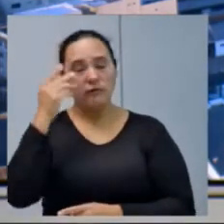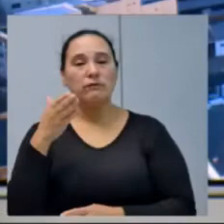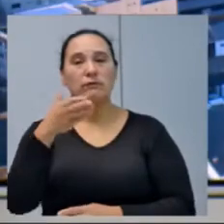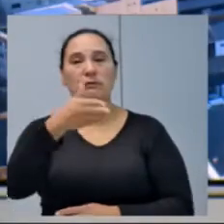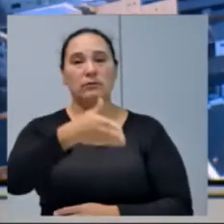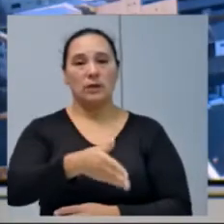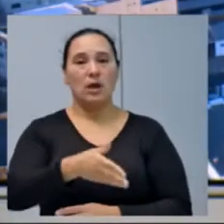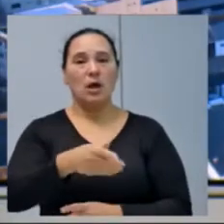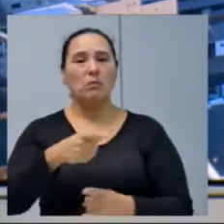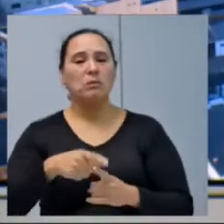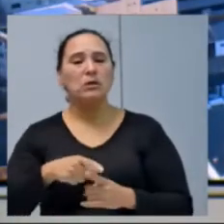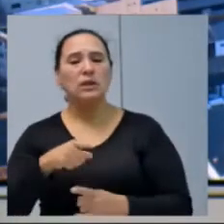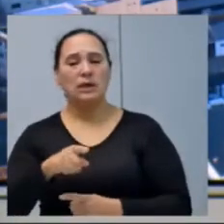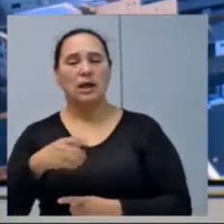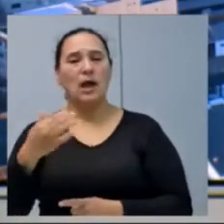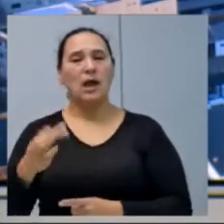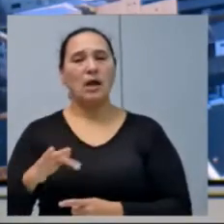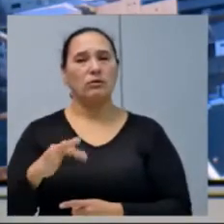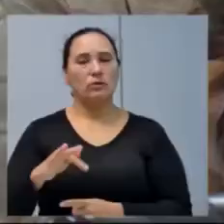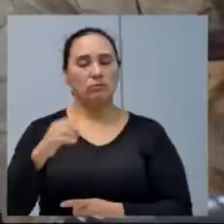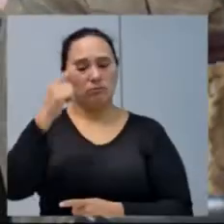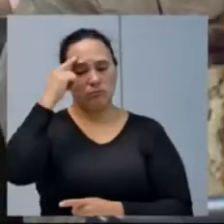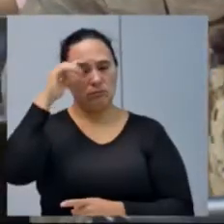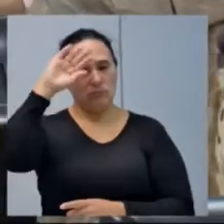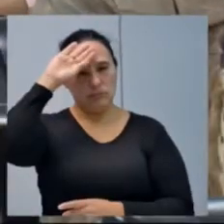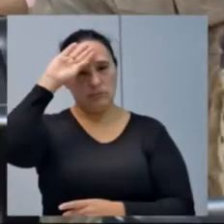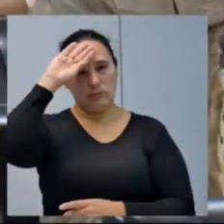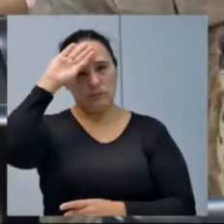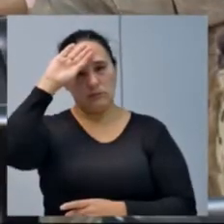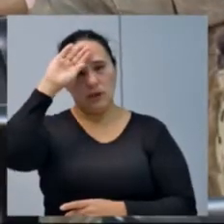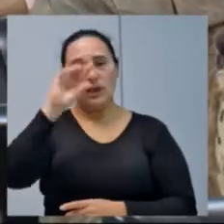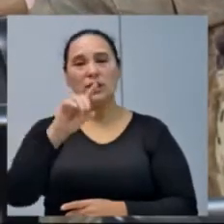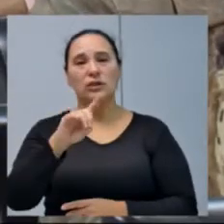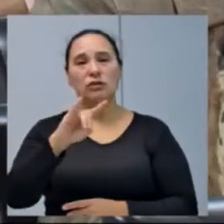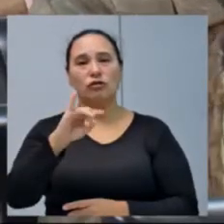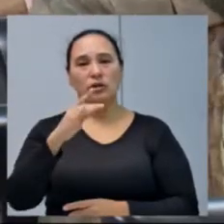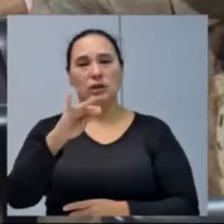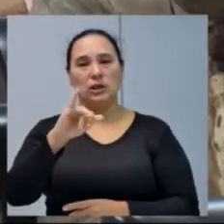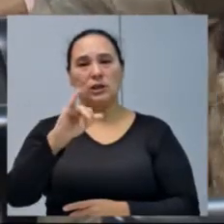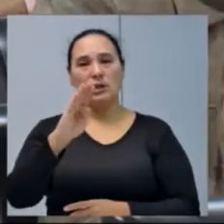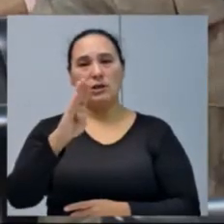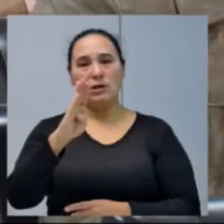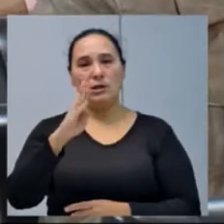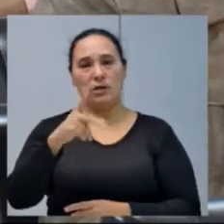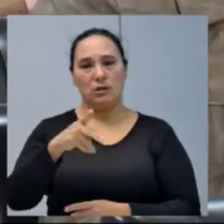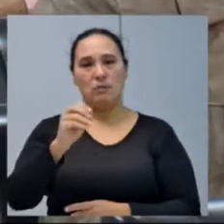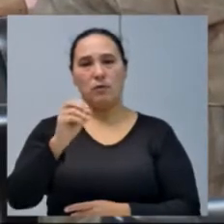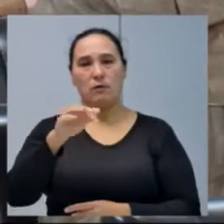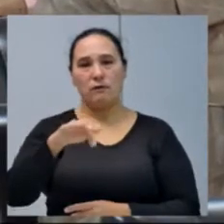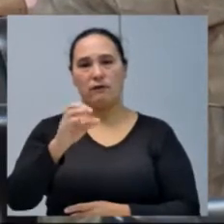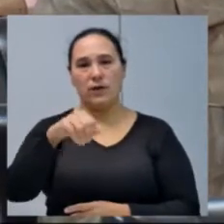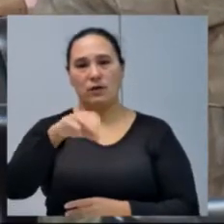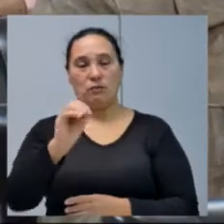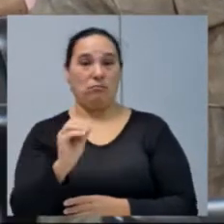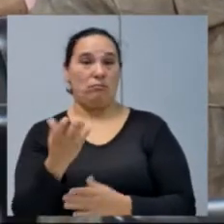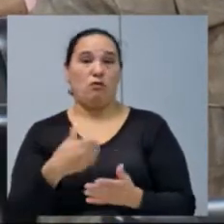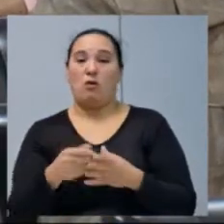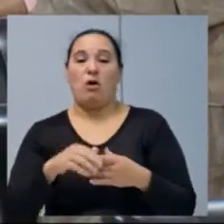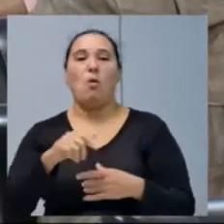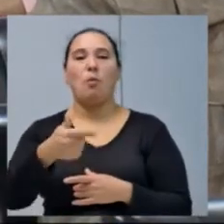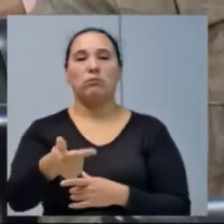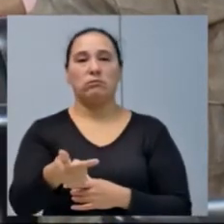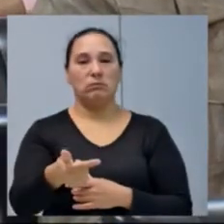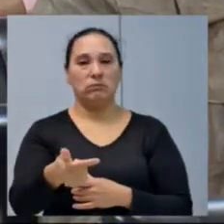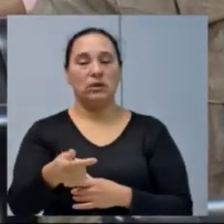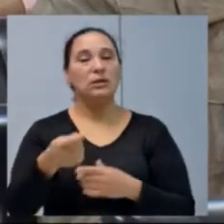ah, para que esse remédio? É para dor e para febre. Vai dar ibuprofeno. Não tem nada a ver uma medicação com a outra. Então,